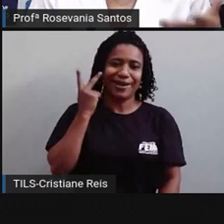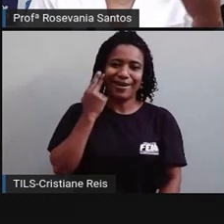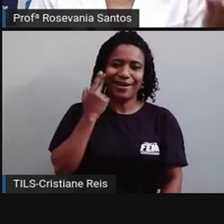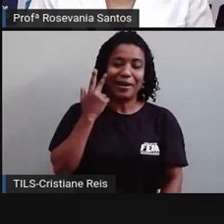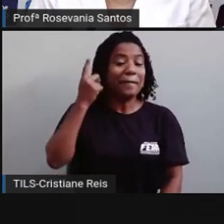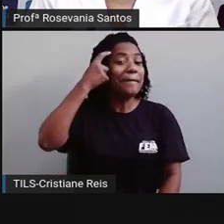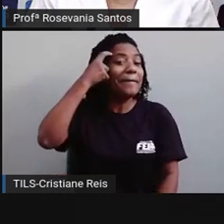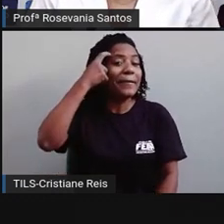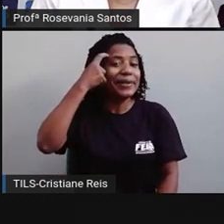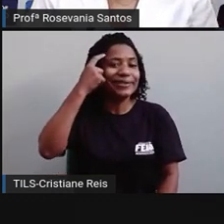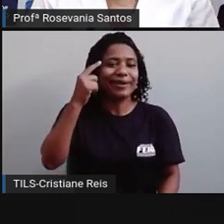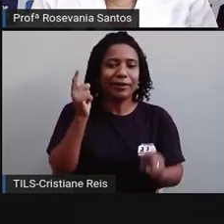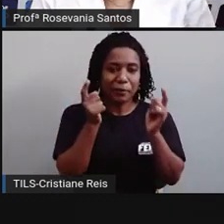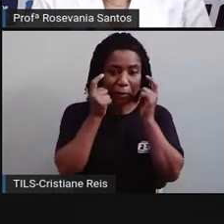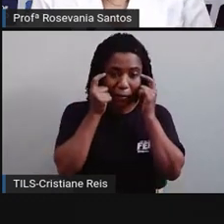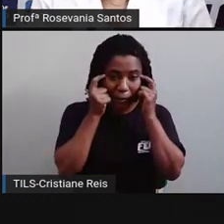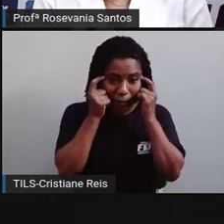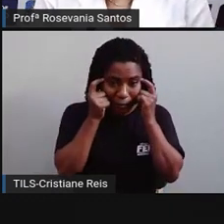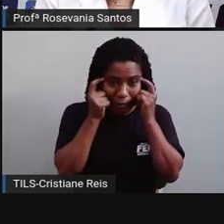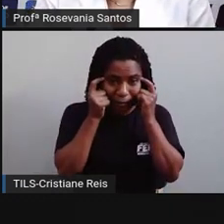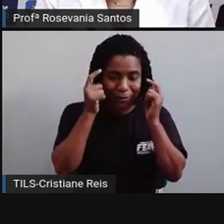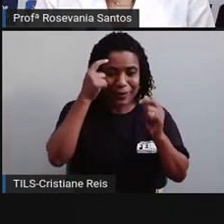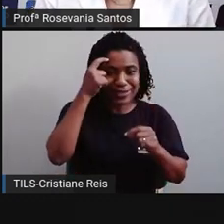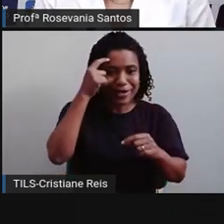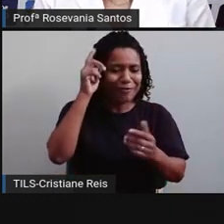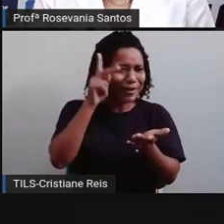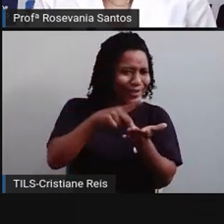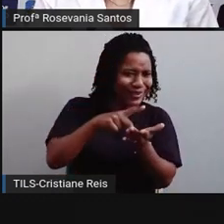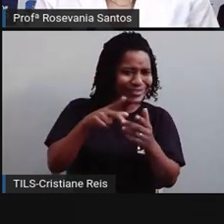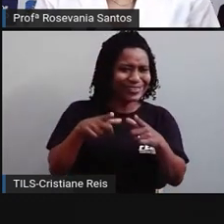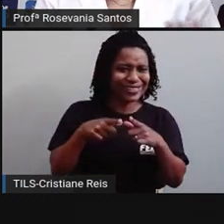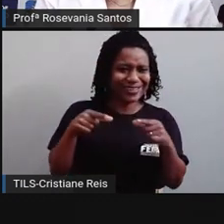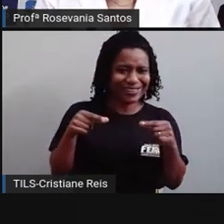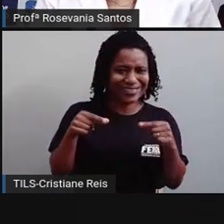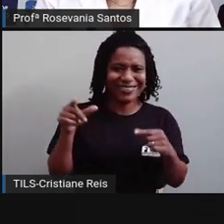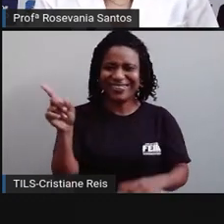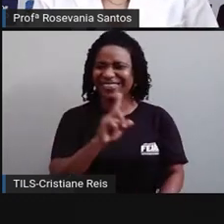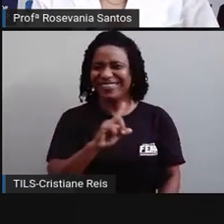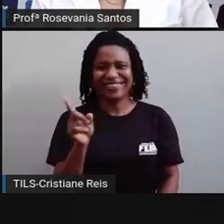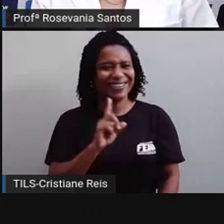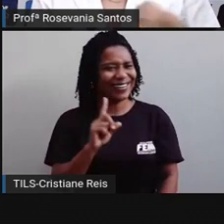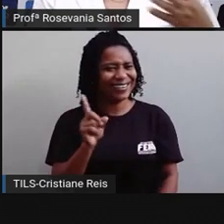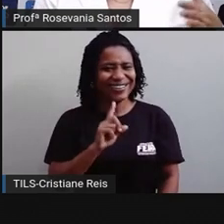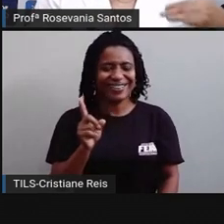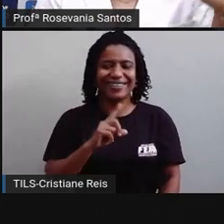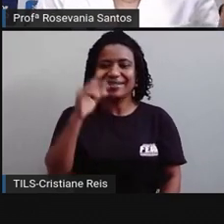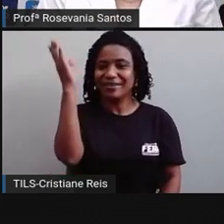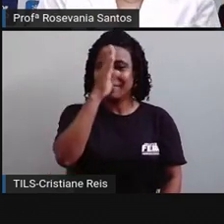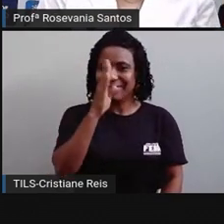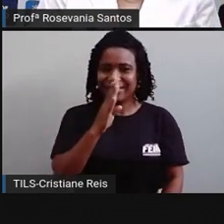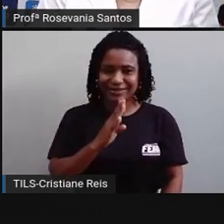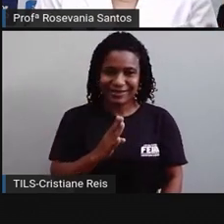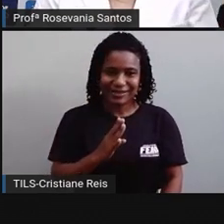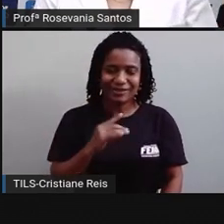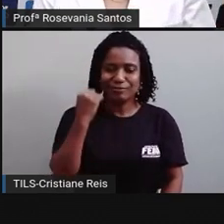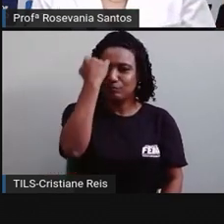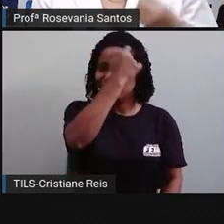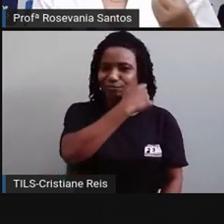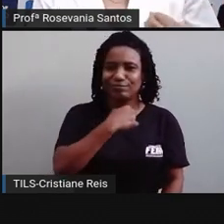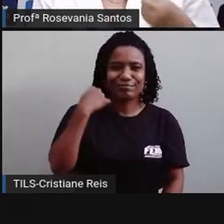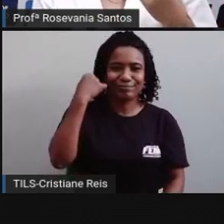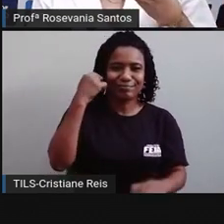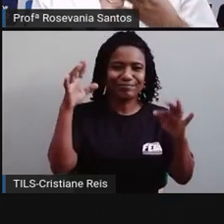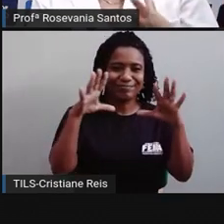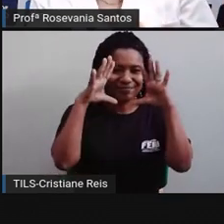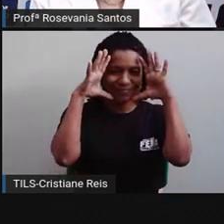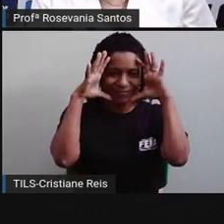você é fruto dessa miscigenação que a gente tem aqui. Então, gente tem ora carinha de índio, ora carinha, né, do povo europeu, ora